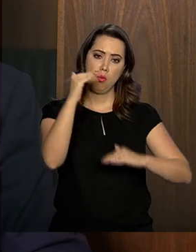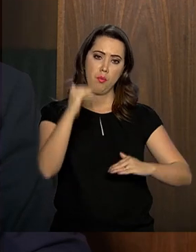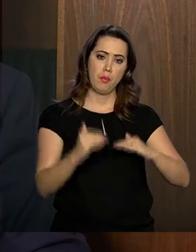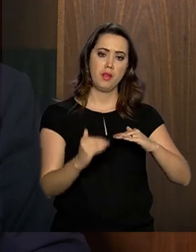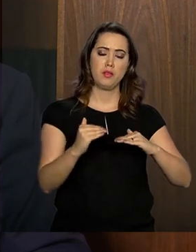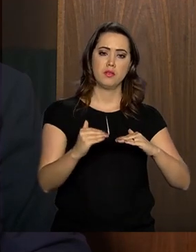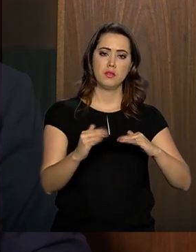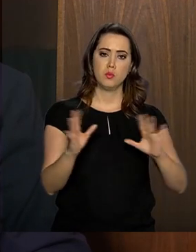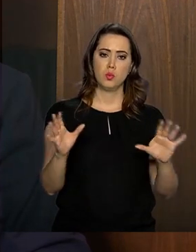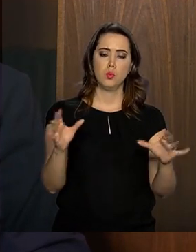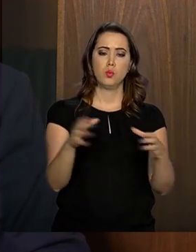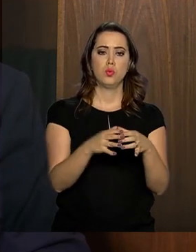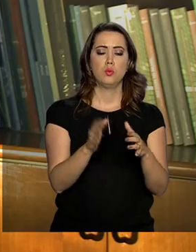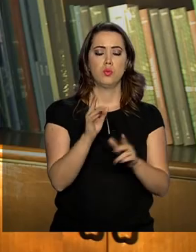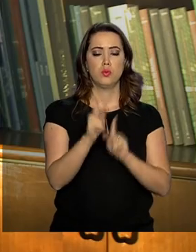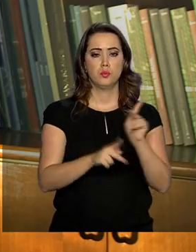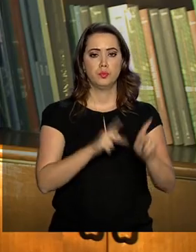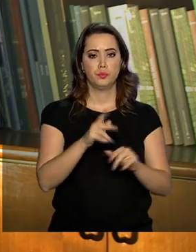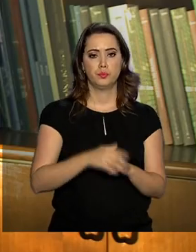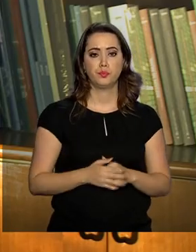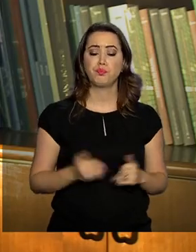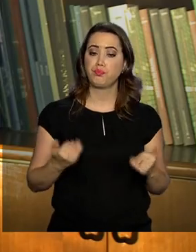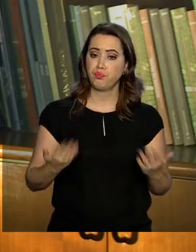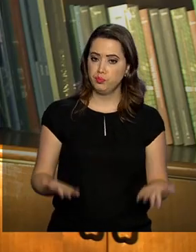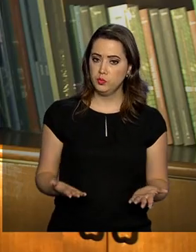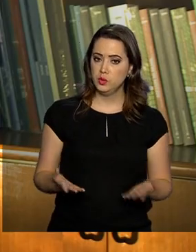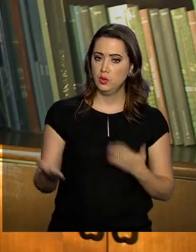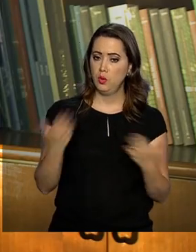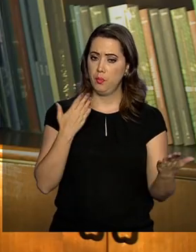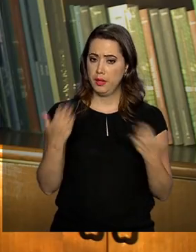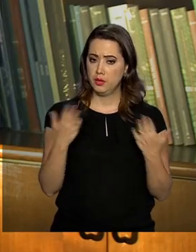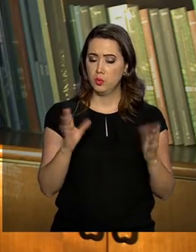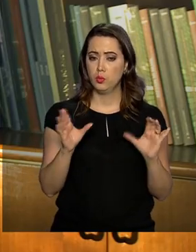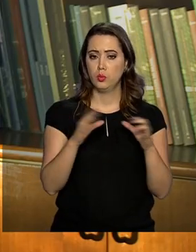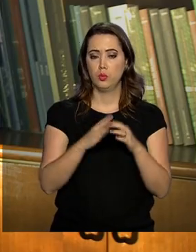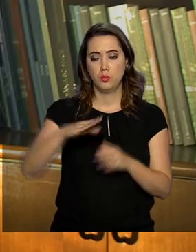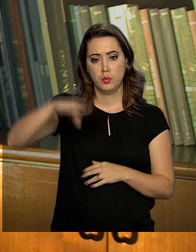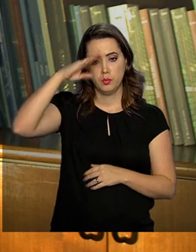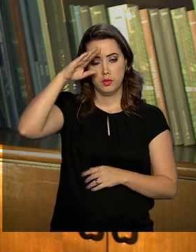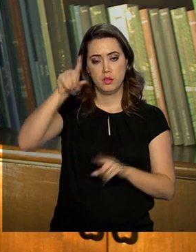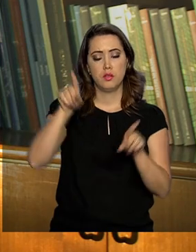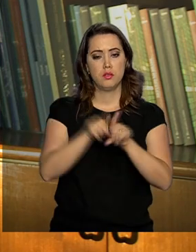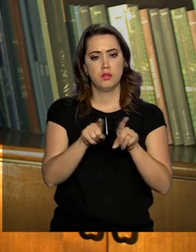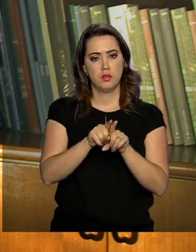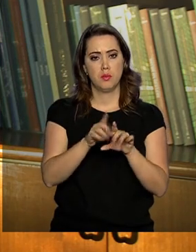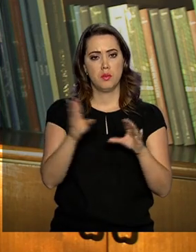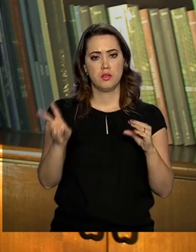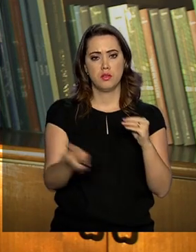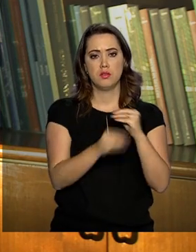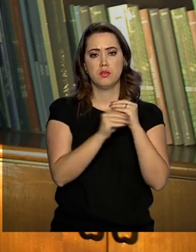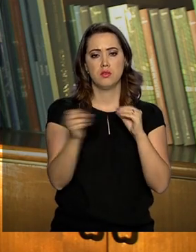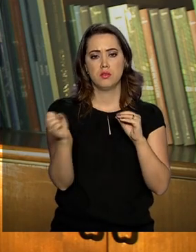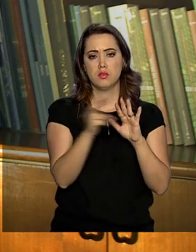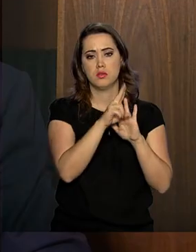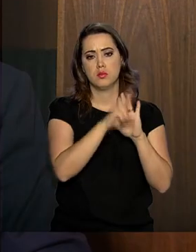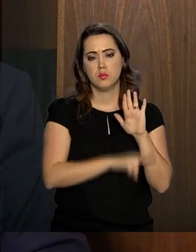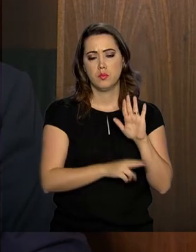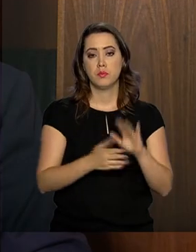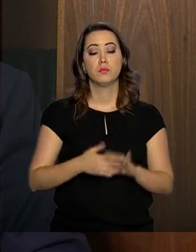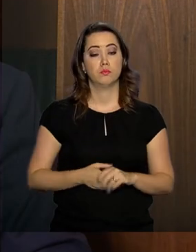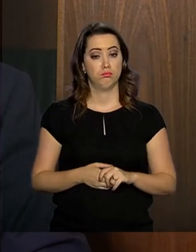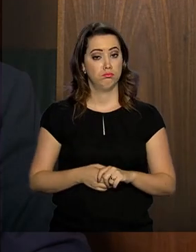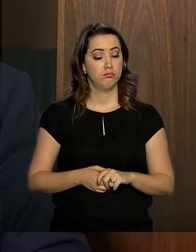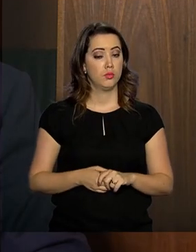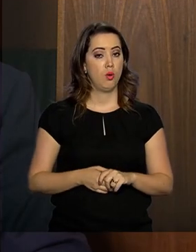tempo do que o conjunto da população. Secretário, em relação aos militares, eles também serão incluídos na nova previdência? Os